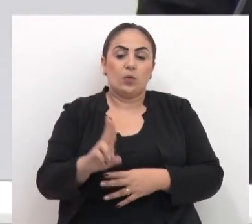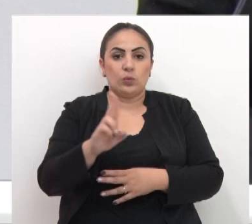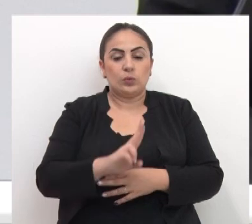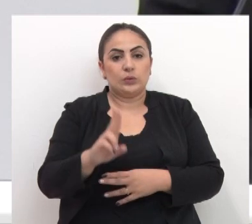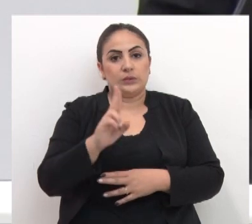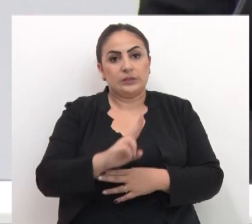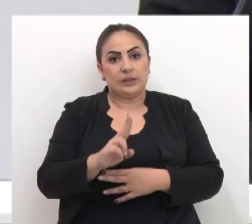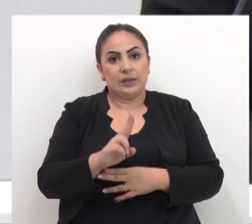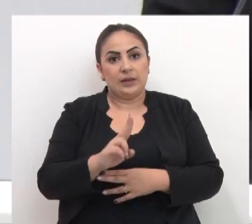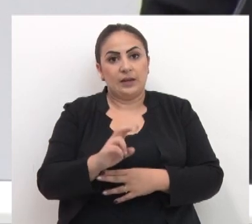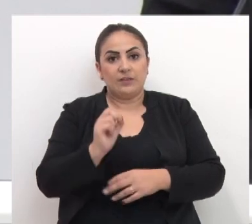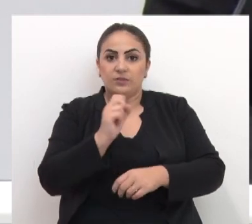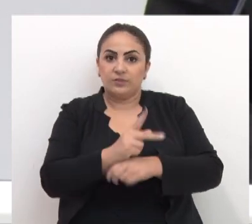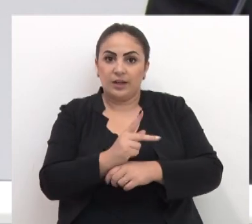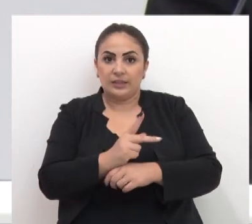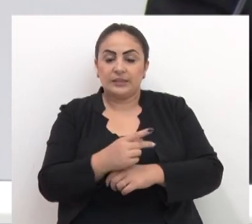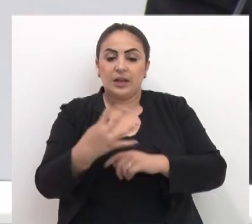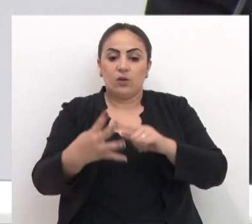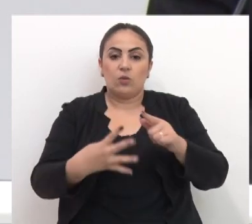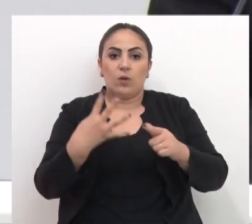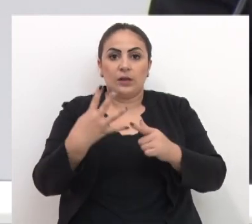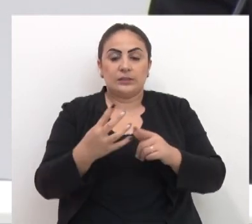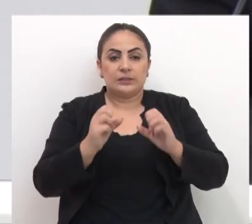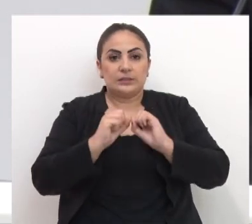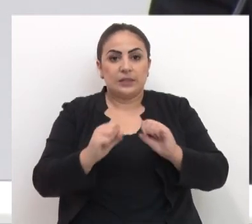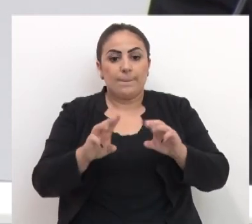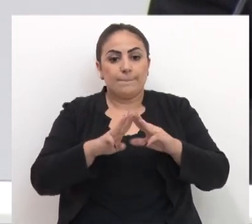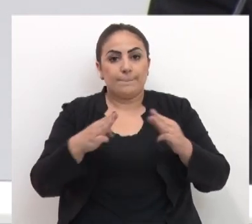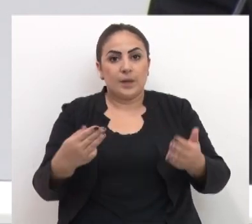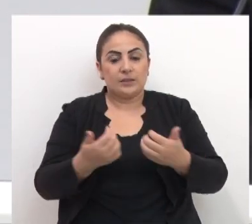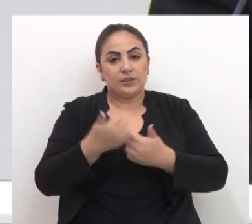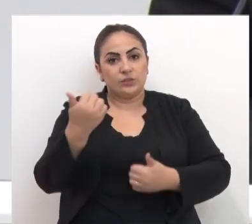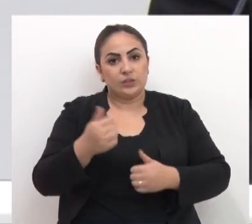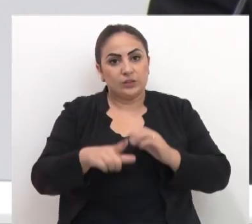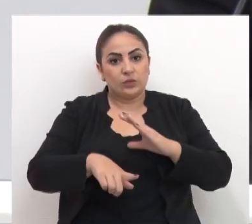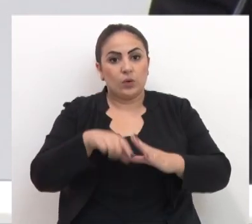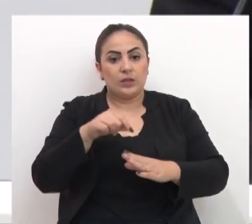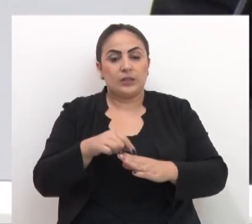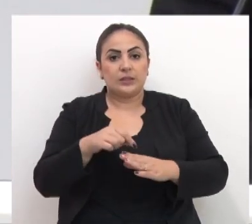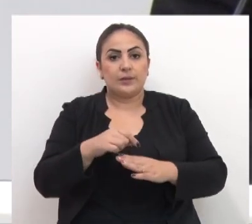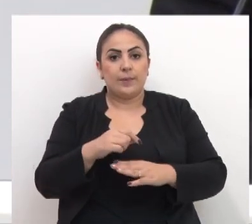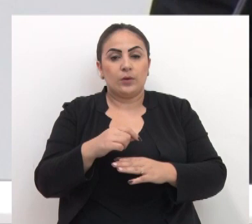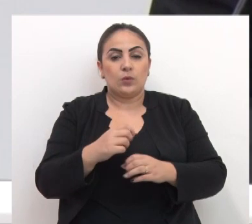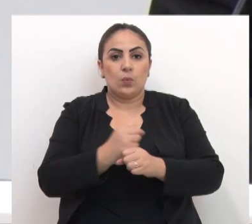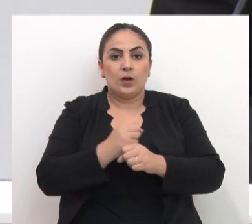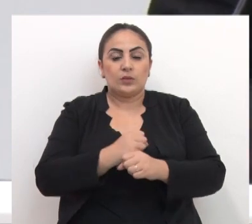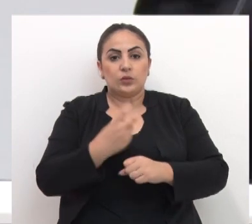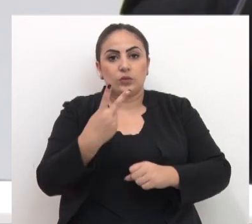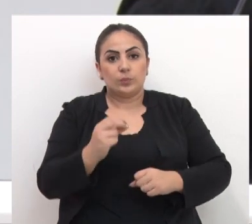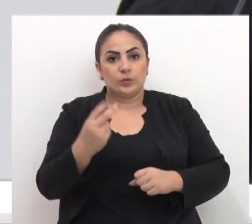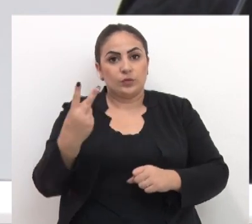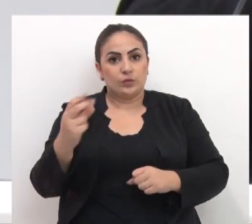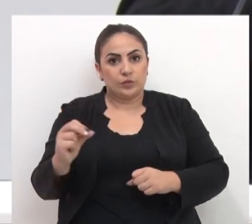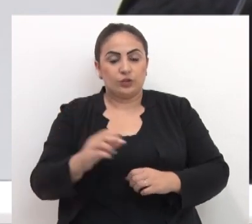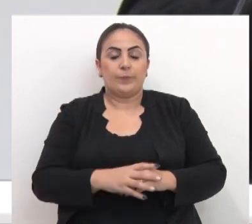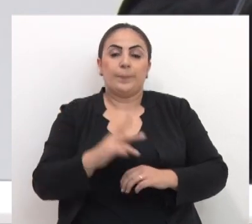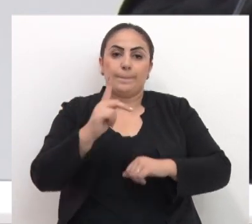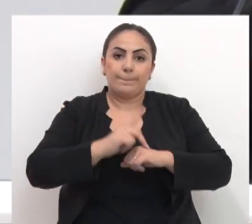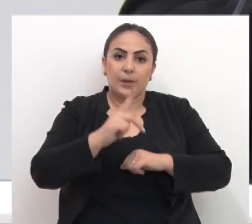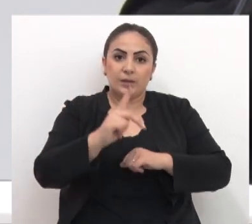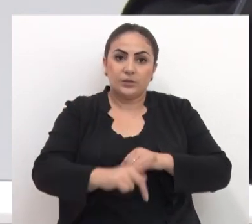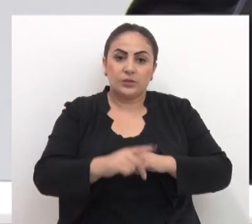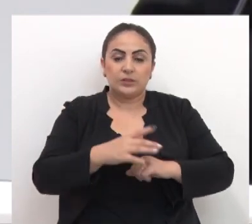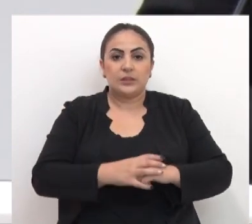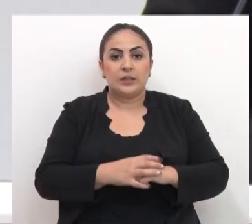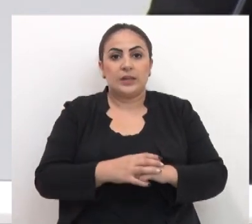ocupar a vacância da quarta secretaria da mesa diretora eleita para o ano de 2020. Passo